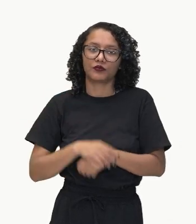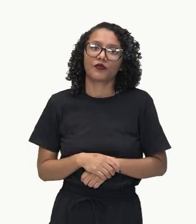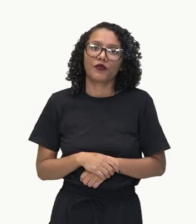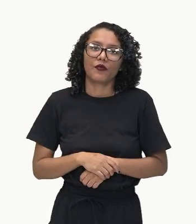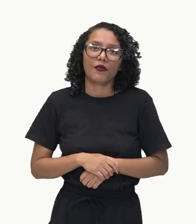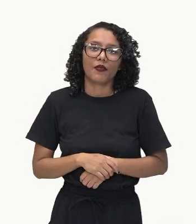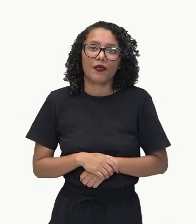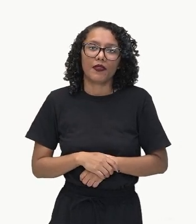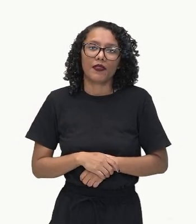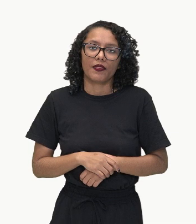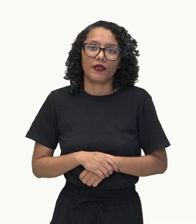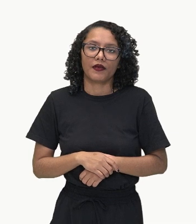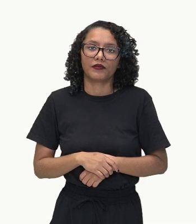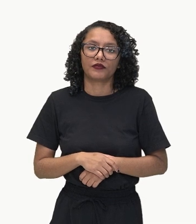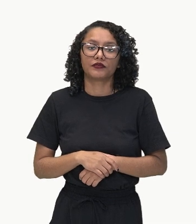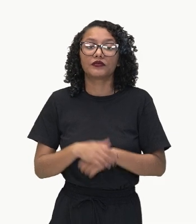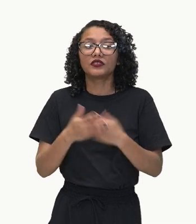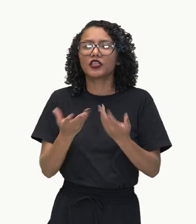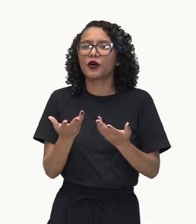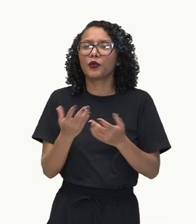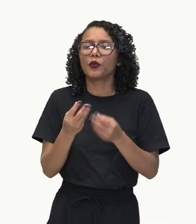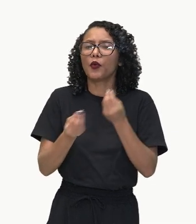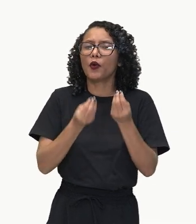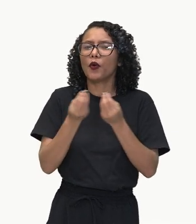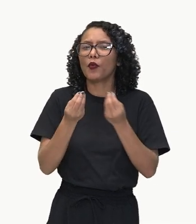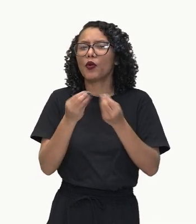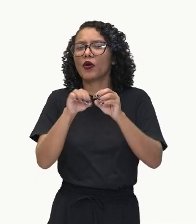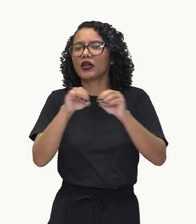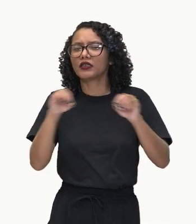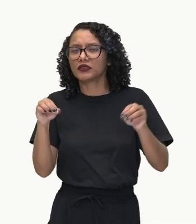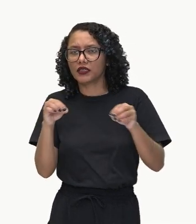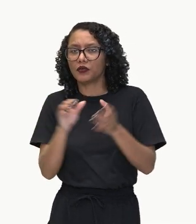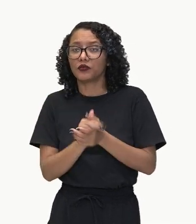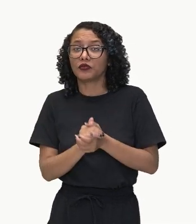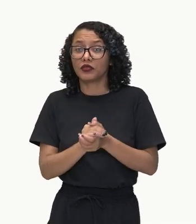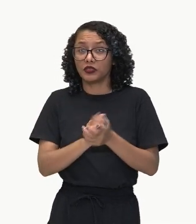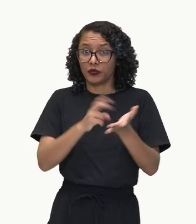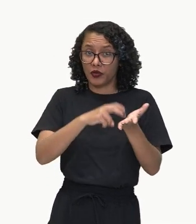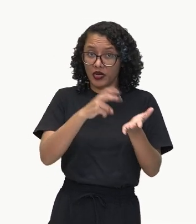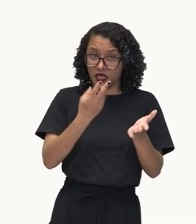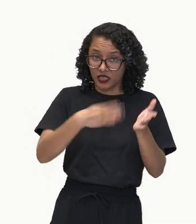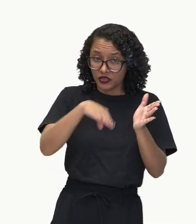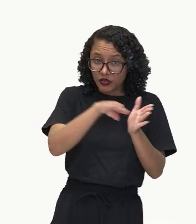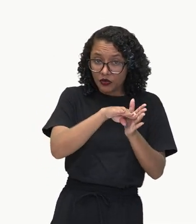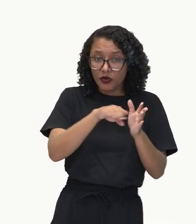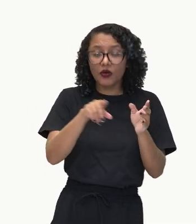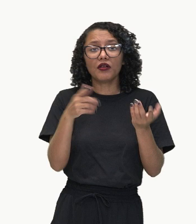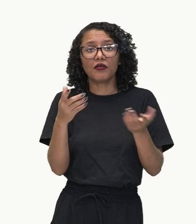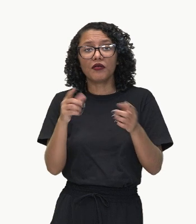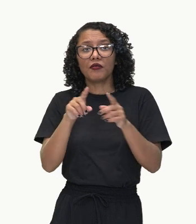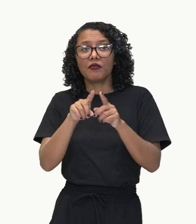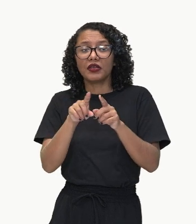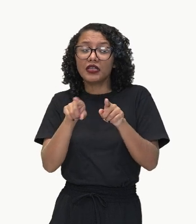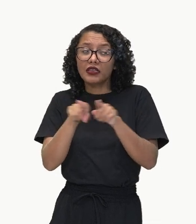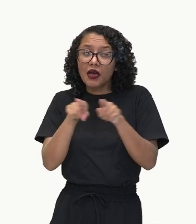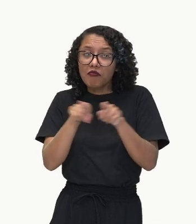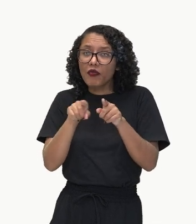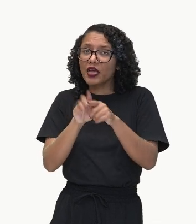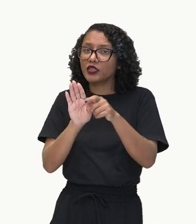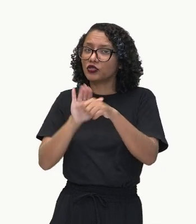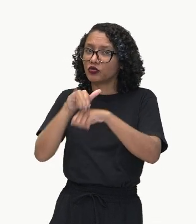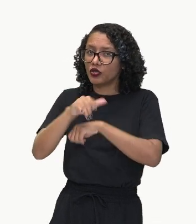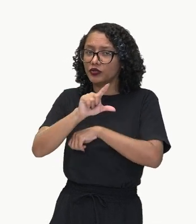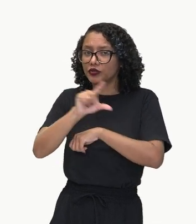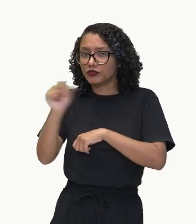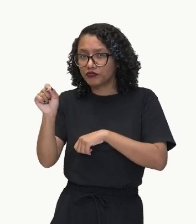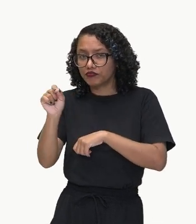chegado de manhã, eles foram embora à noite. Observe aí, olha só. Vem aqui com você. Observe. Então, temos aqui,